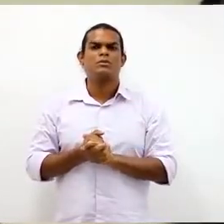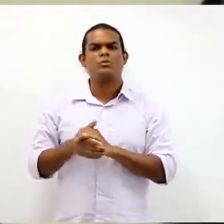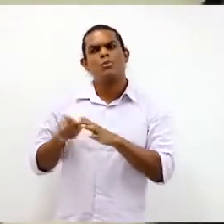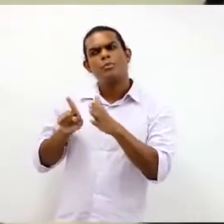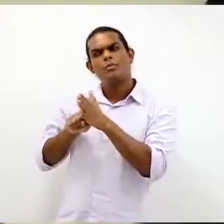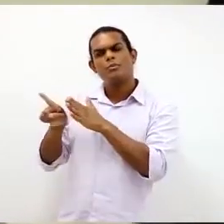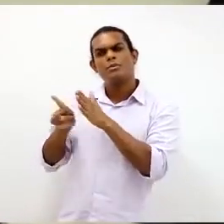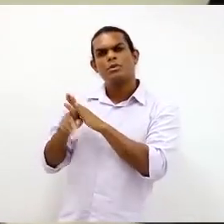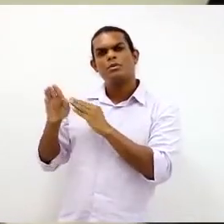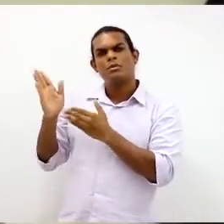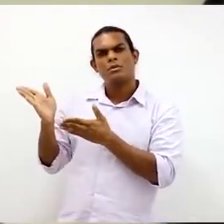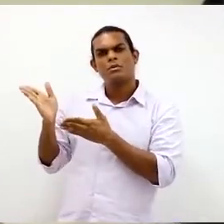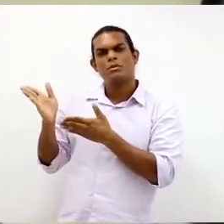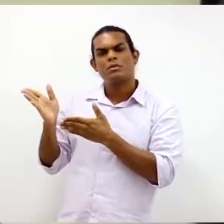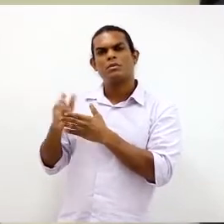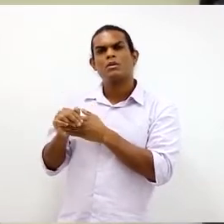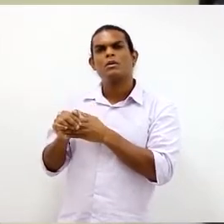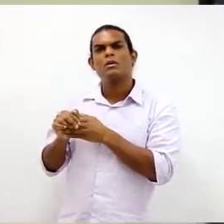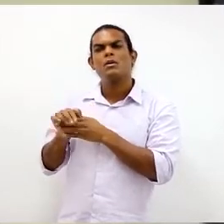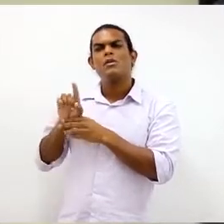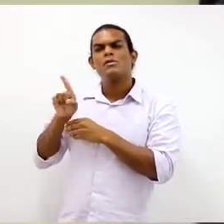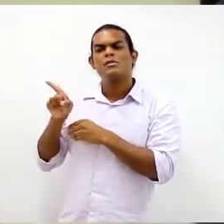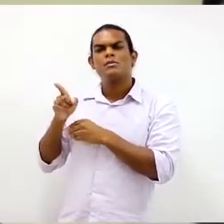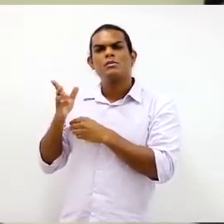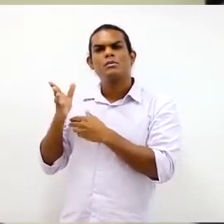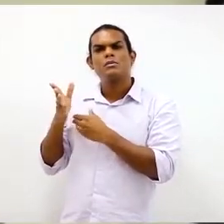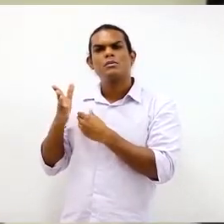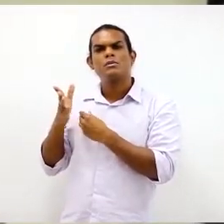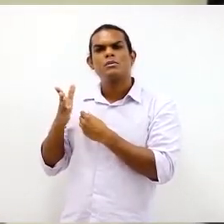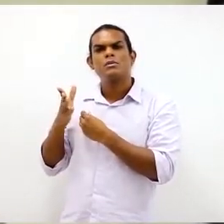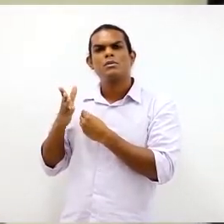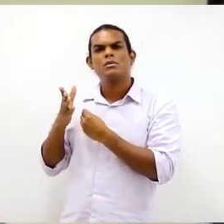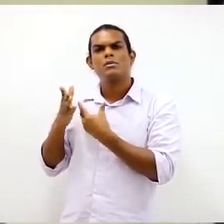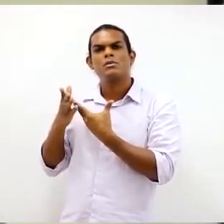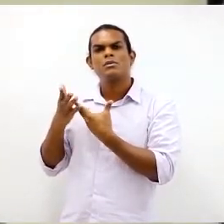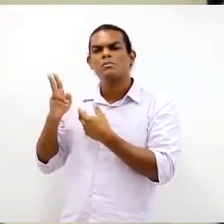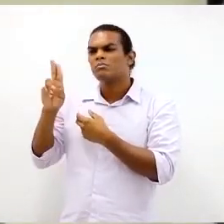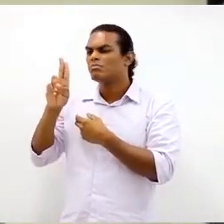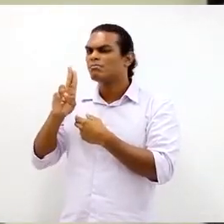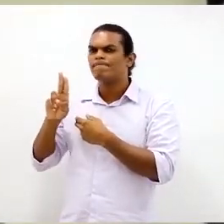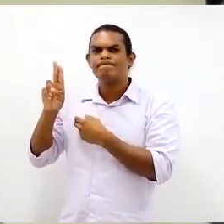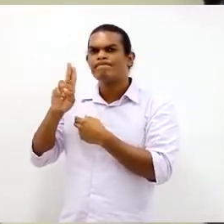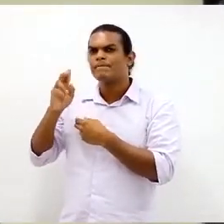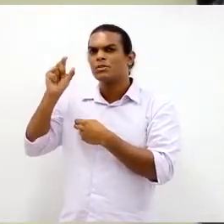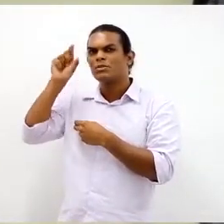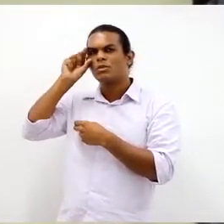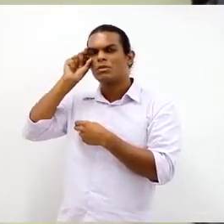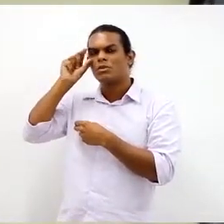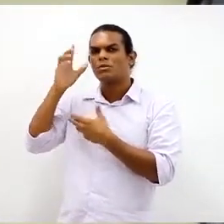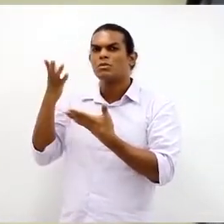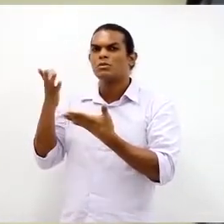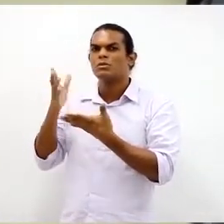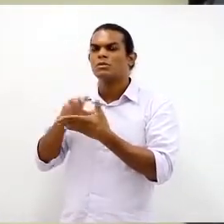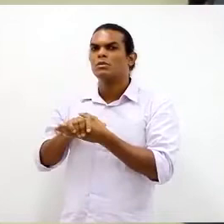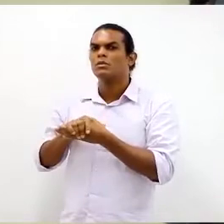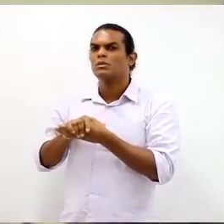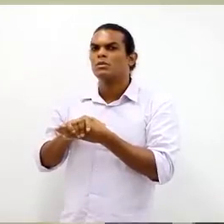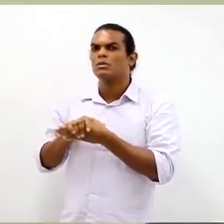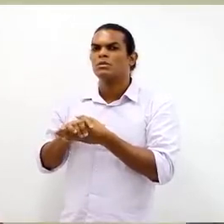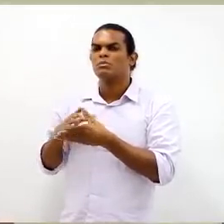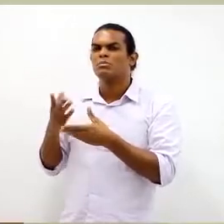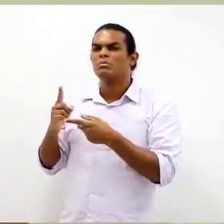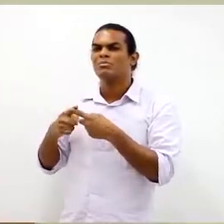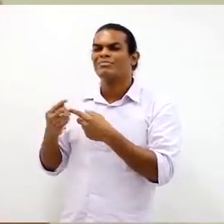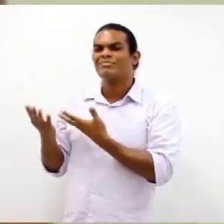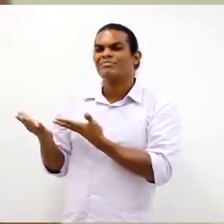para nos dar o depoimento. Você consegue, você já tem problema, que você não usa óculos para distância nem para perto. Até porque é jovem,